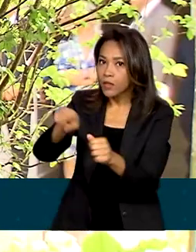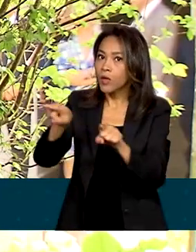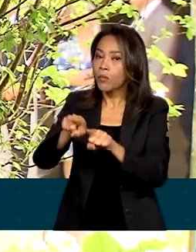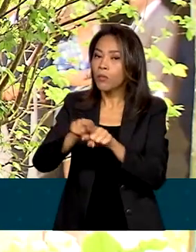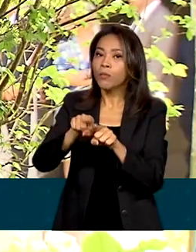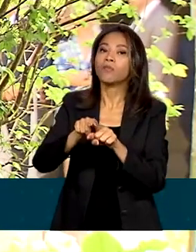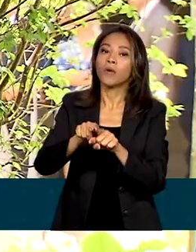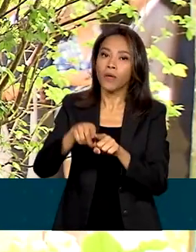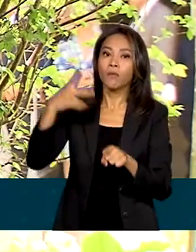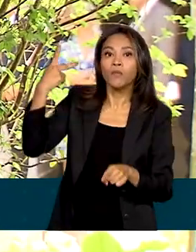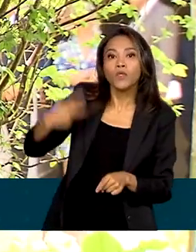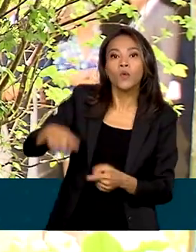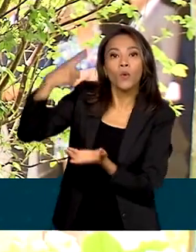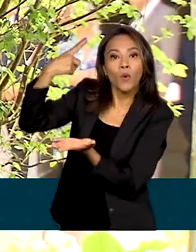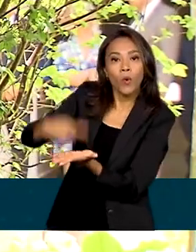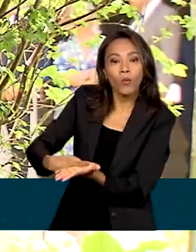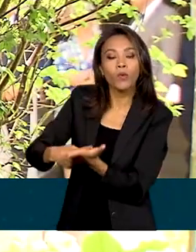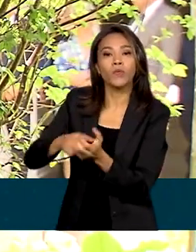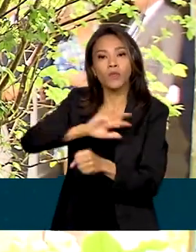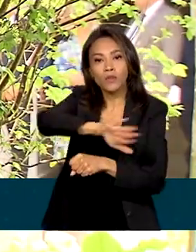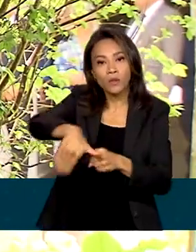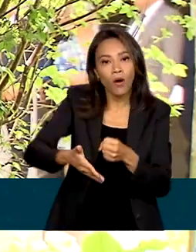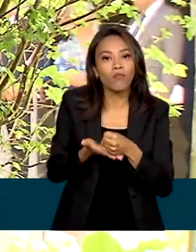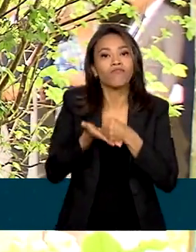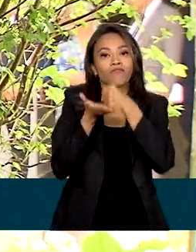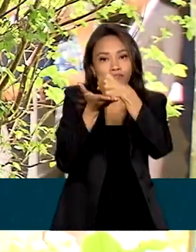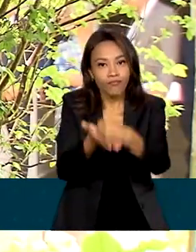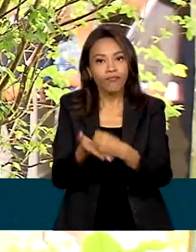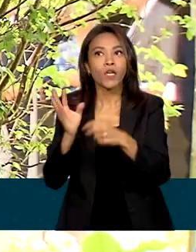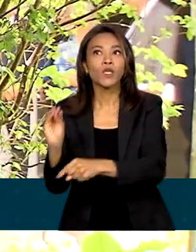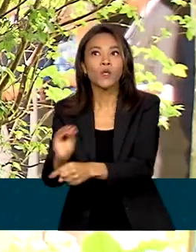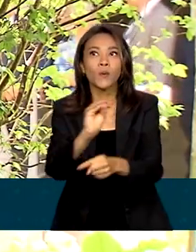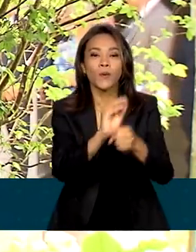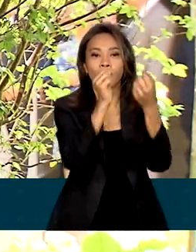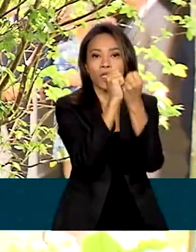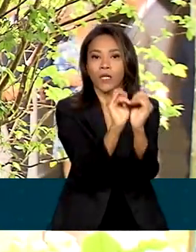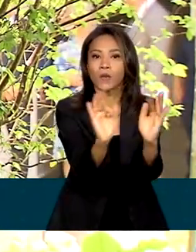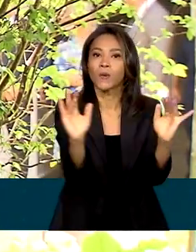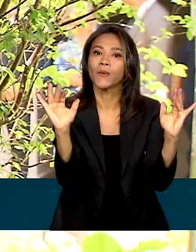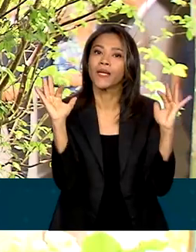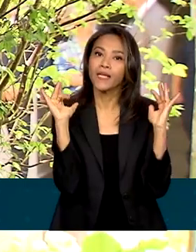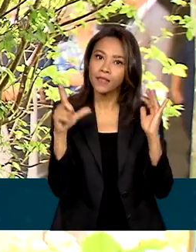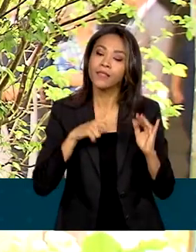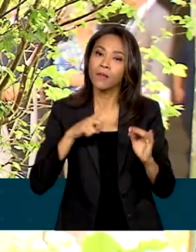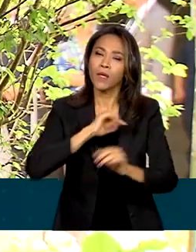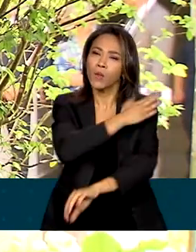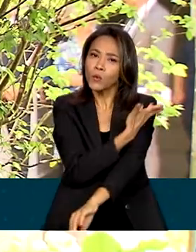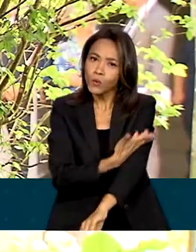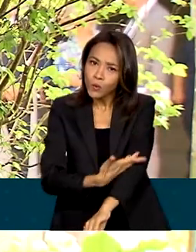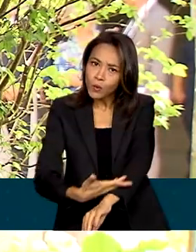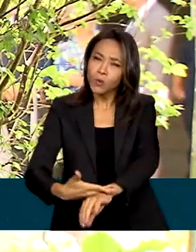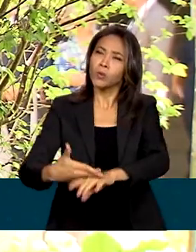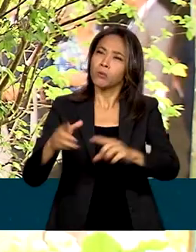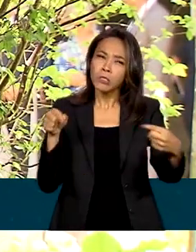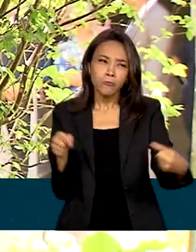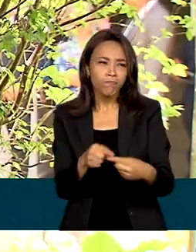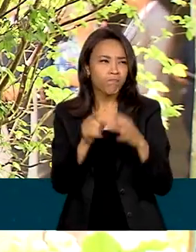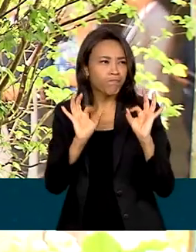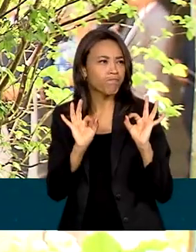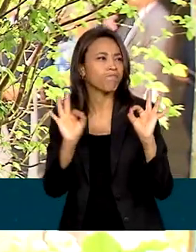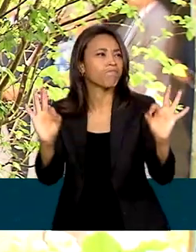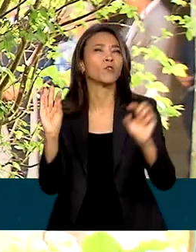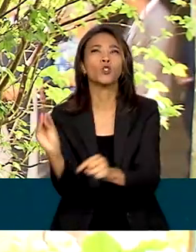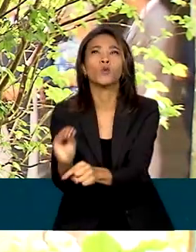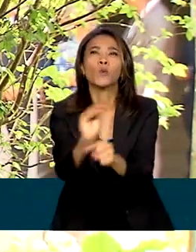compromisso com uma economia sustentável que preserve a natureza e que gere práticas muito mais adequadas a